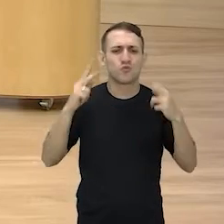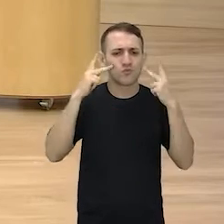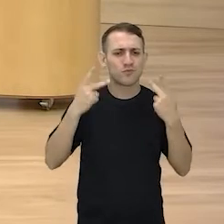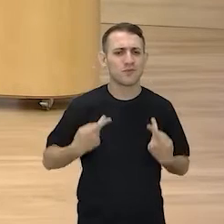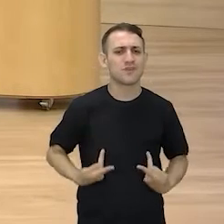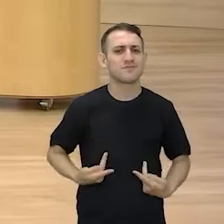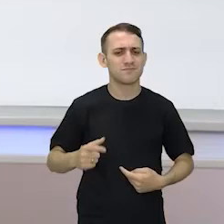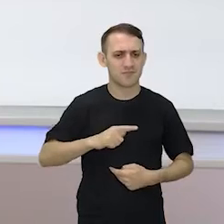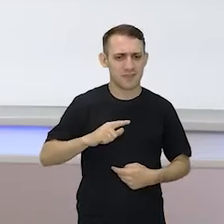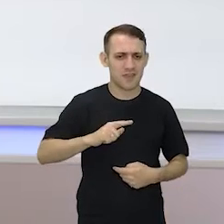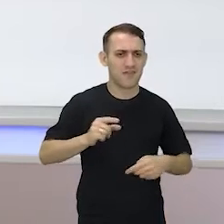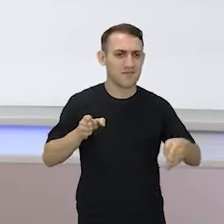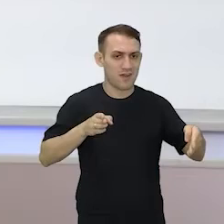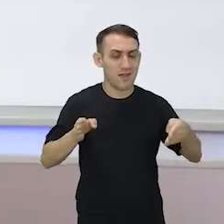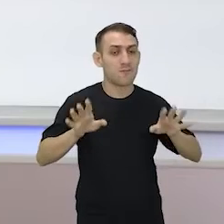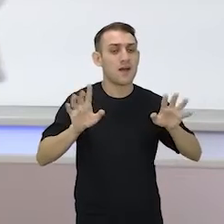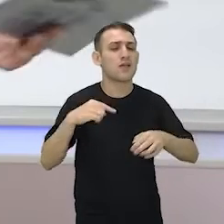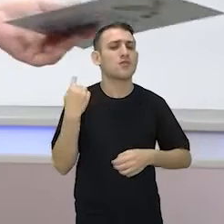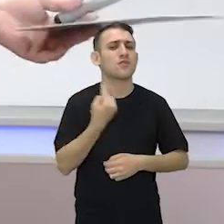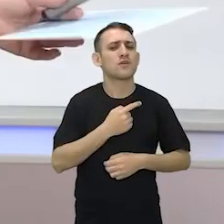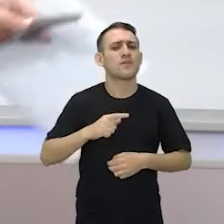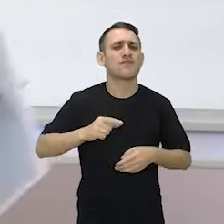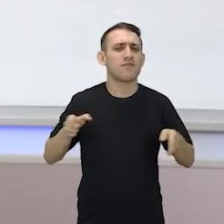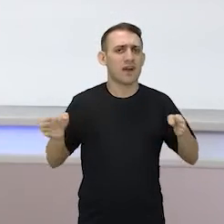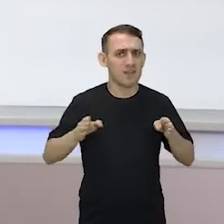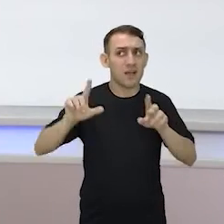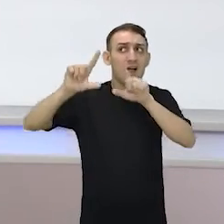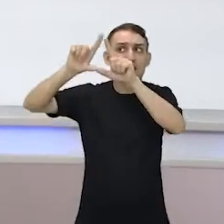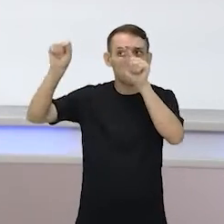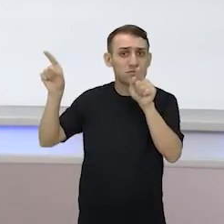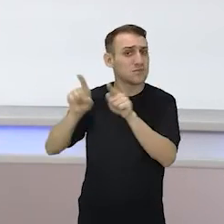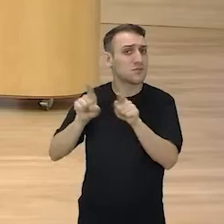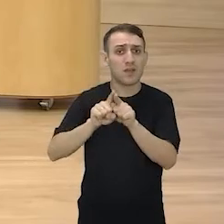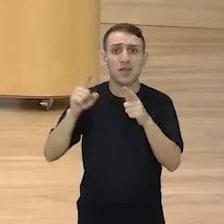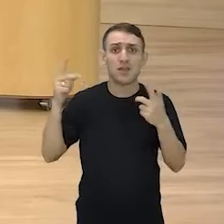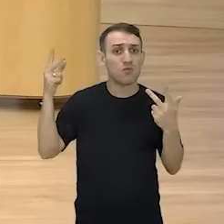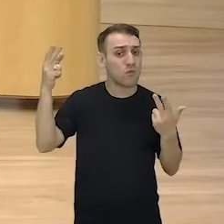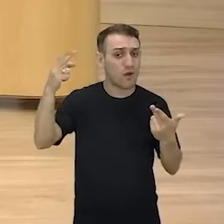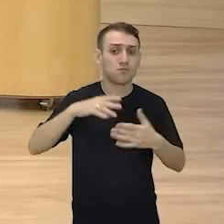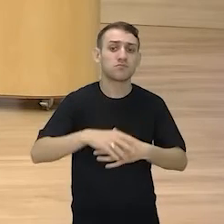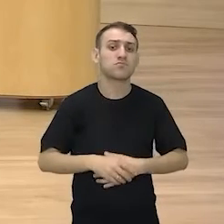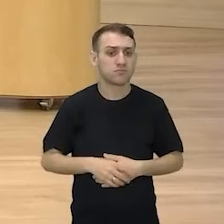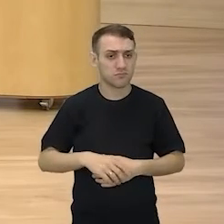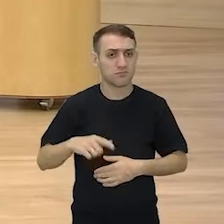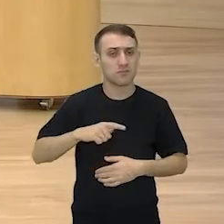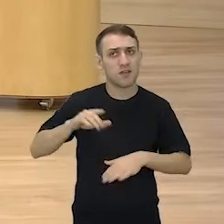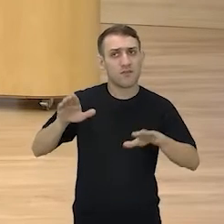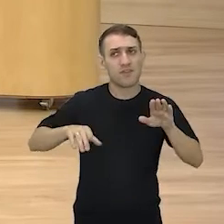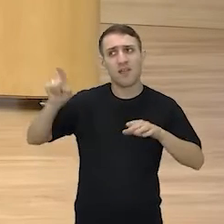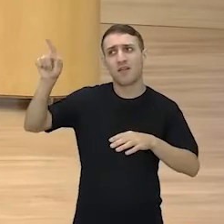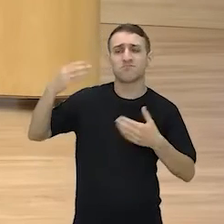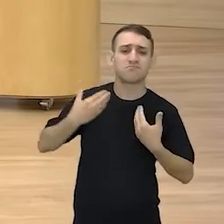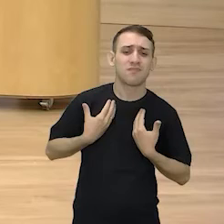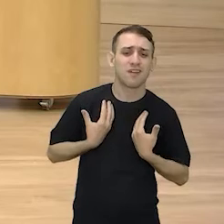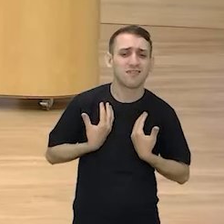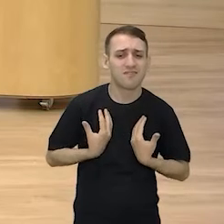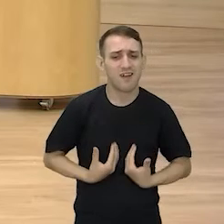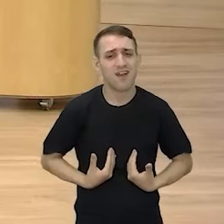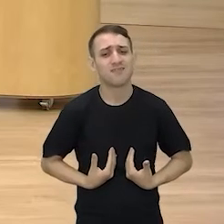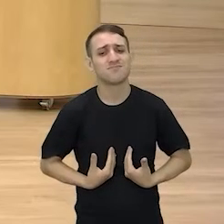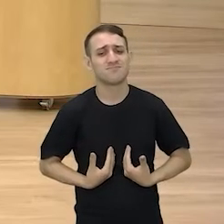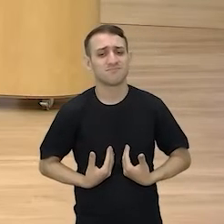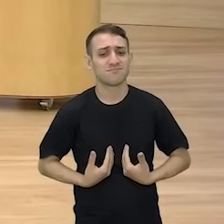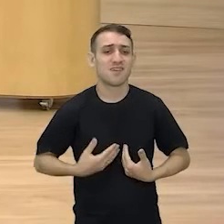Sim. Agora, se a gente tem fases, por que a lua não poderia ter mentido, né? Pois é. Tem uma fase que ela está mais cansada.